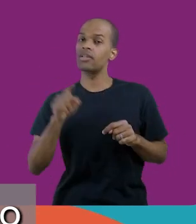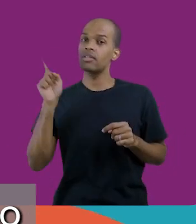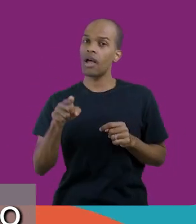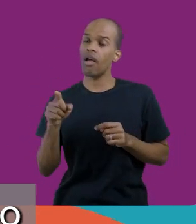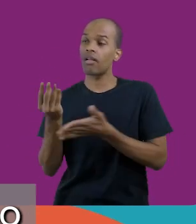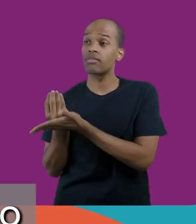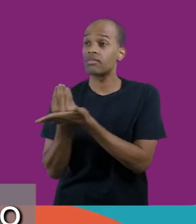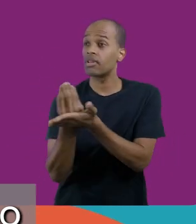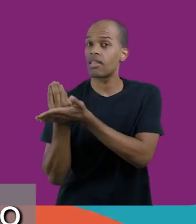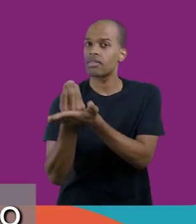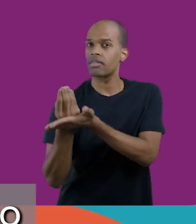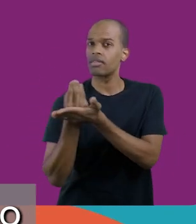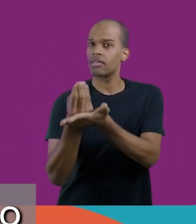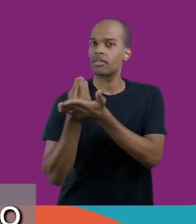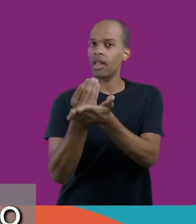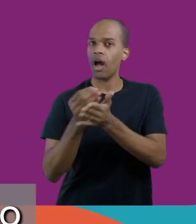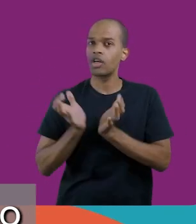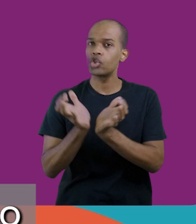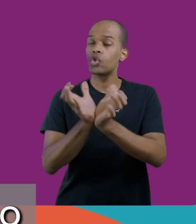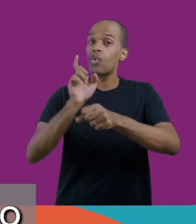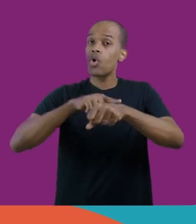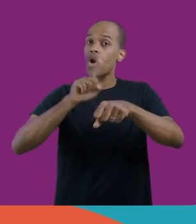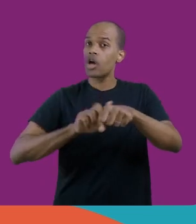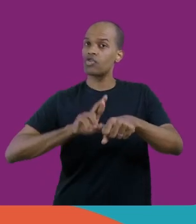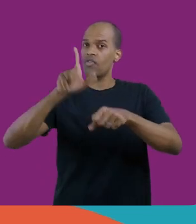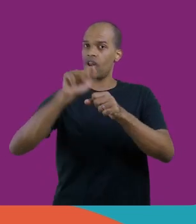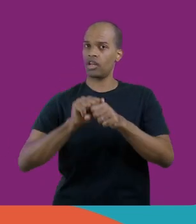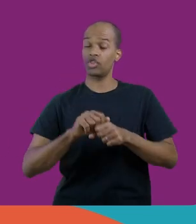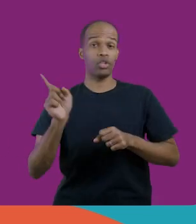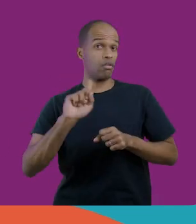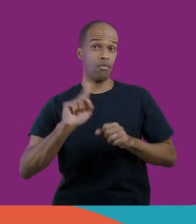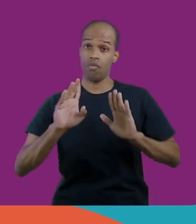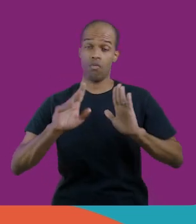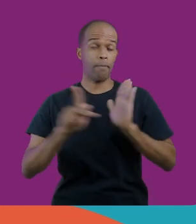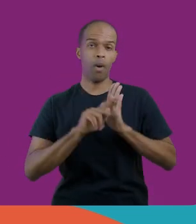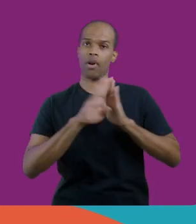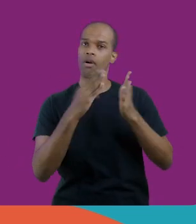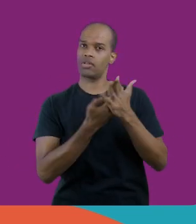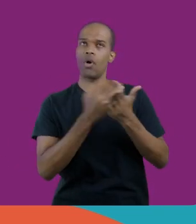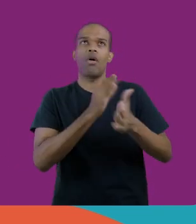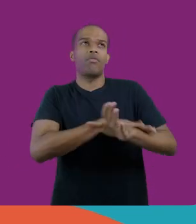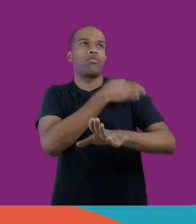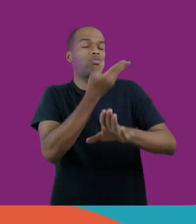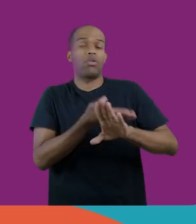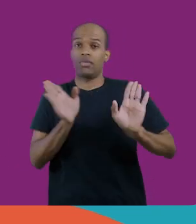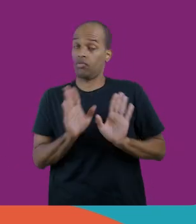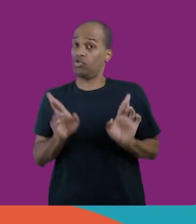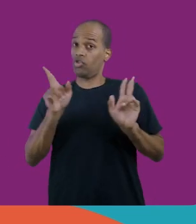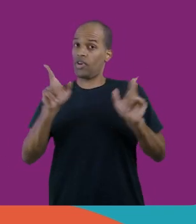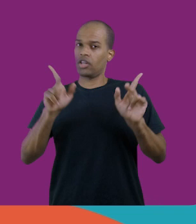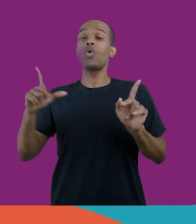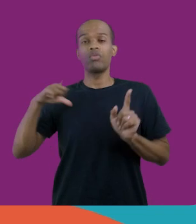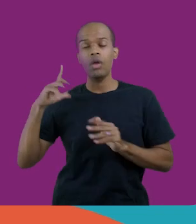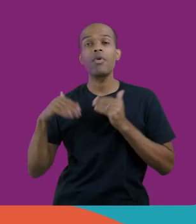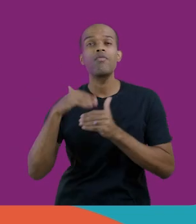ofertas de turmas no contraturno, e não com escolas dedicadas a serem escolas de tempo integral. Então,